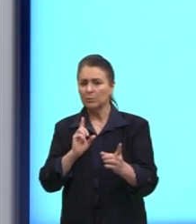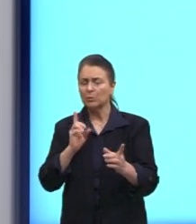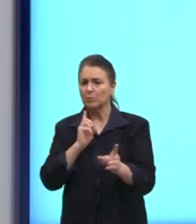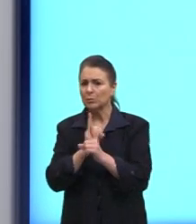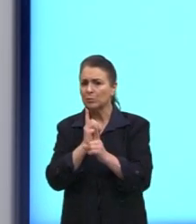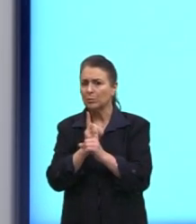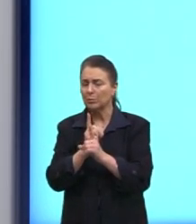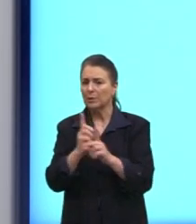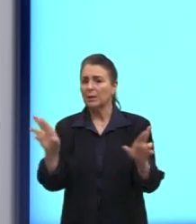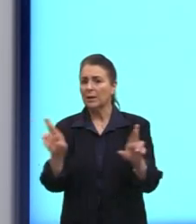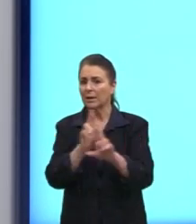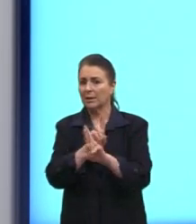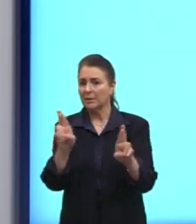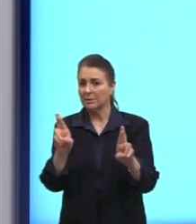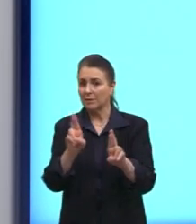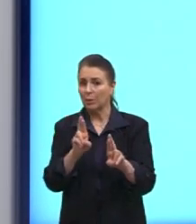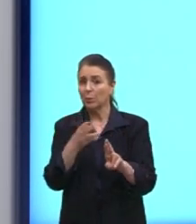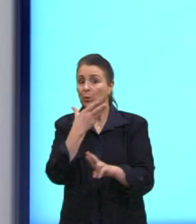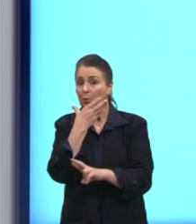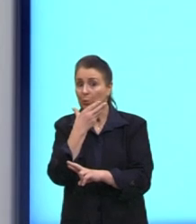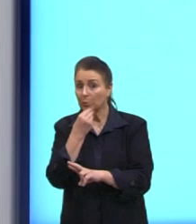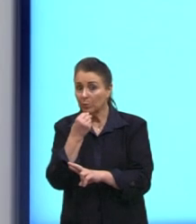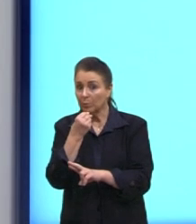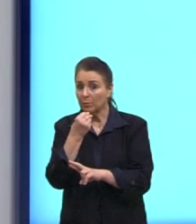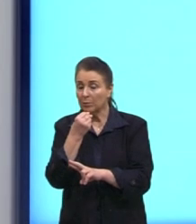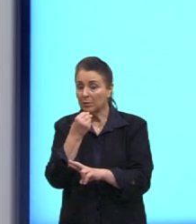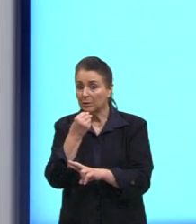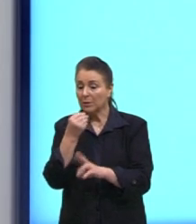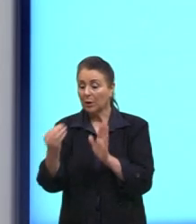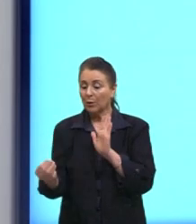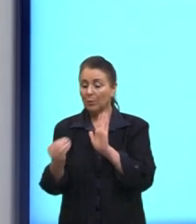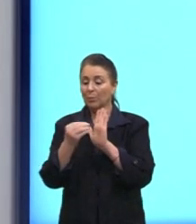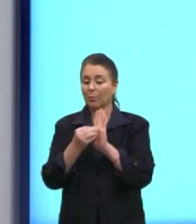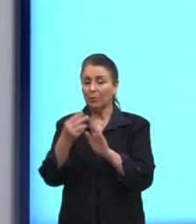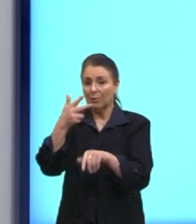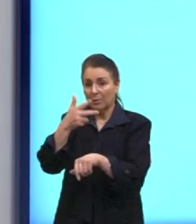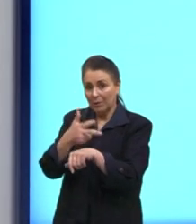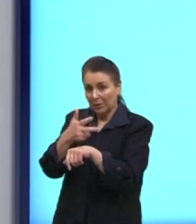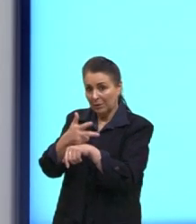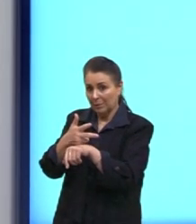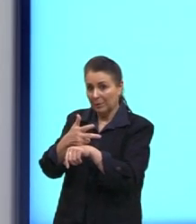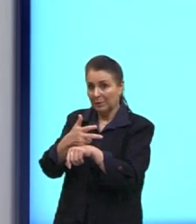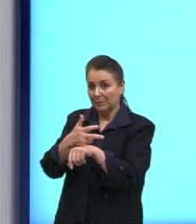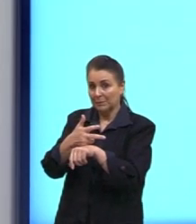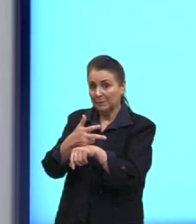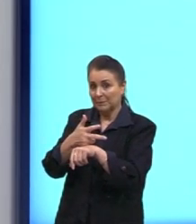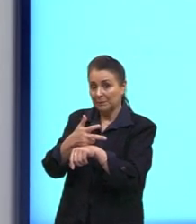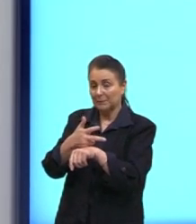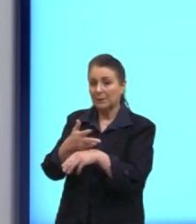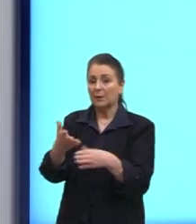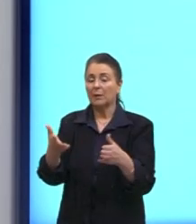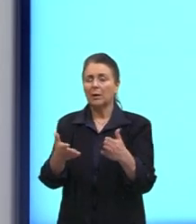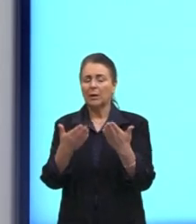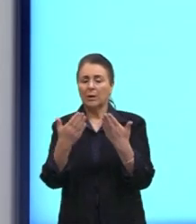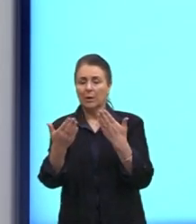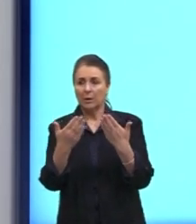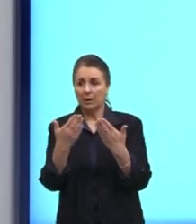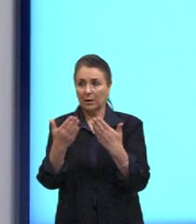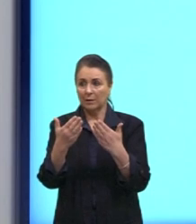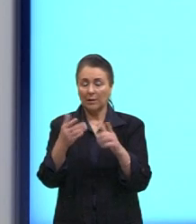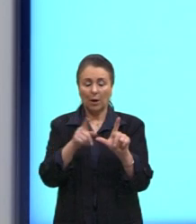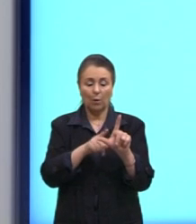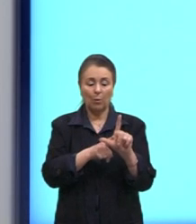relação escolhida pelo instalador. Então, vamos lá, gente. Nós vamos analisar o nosso